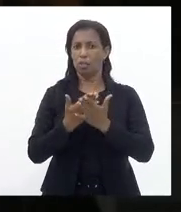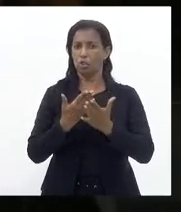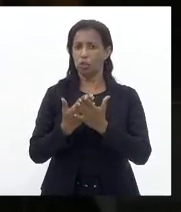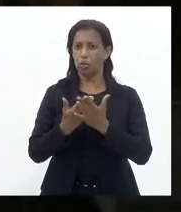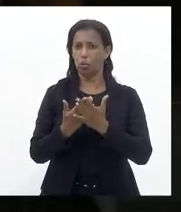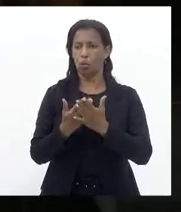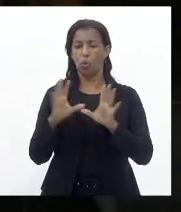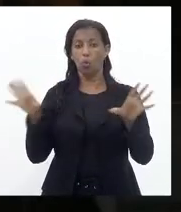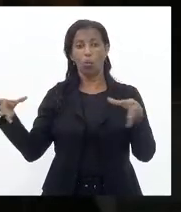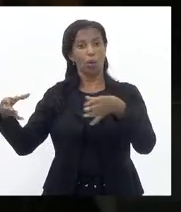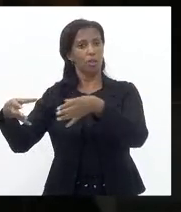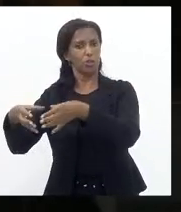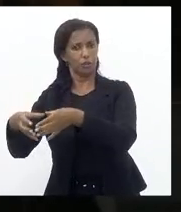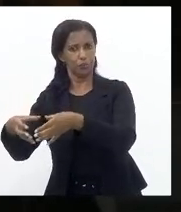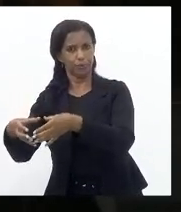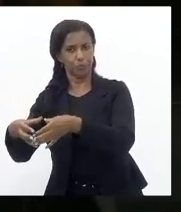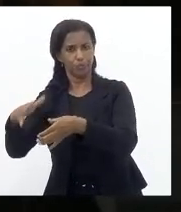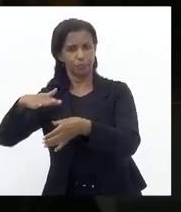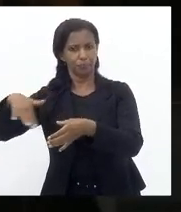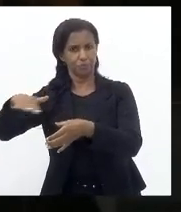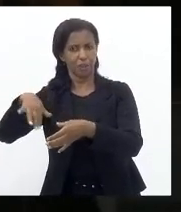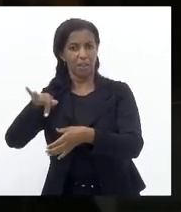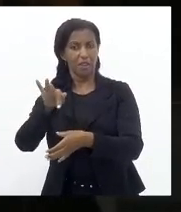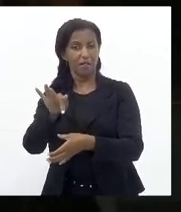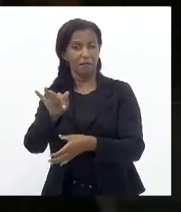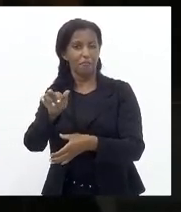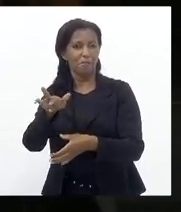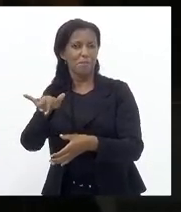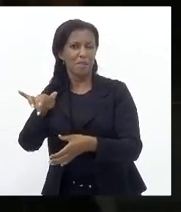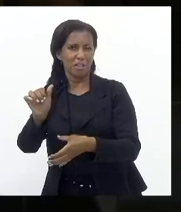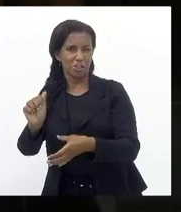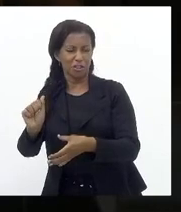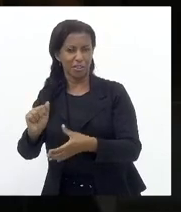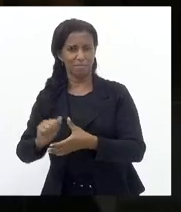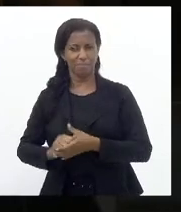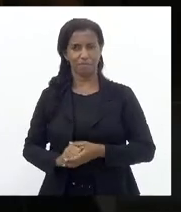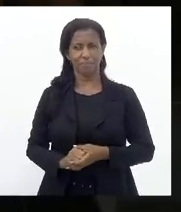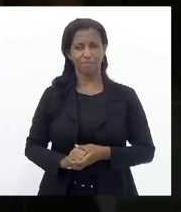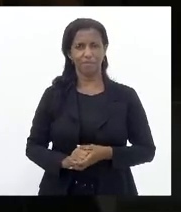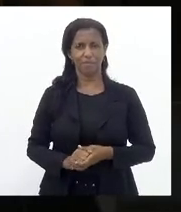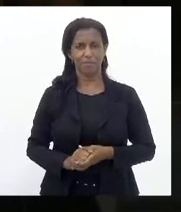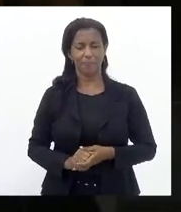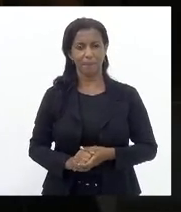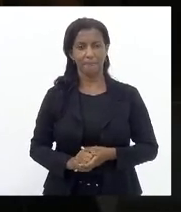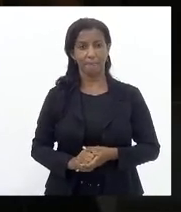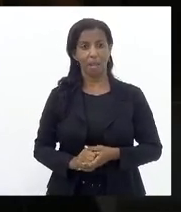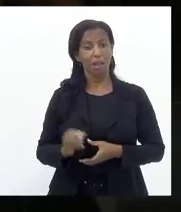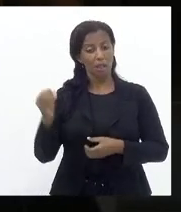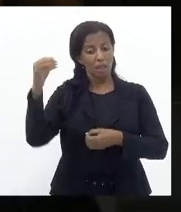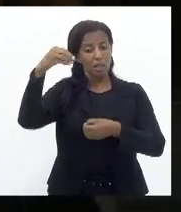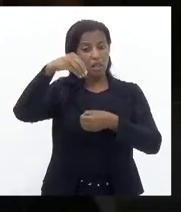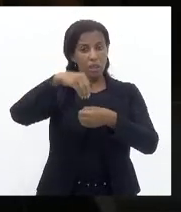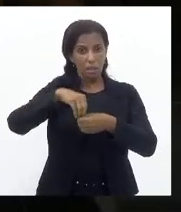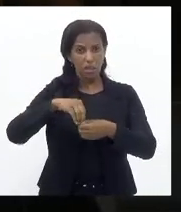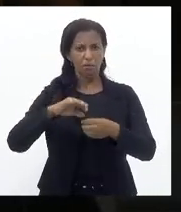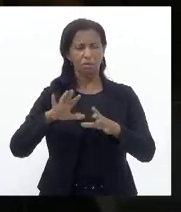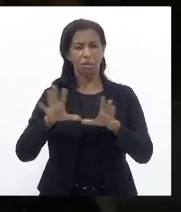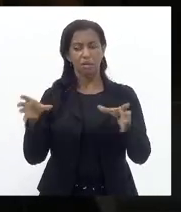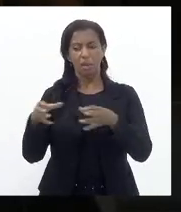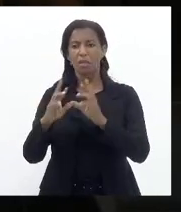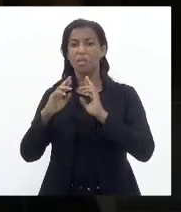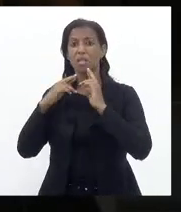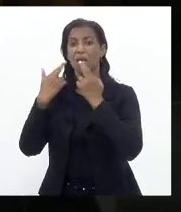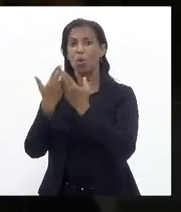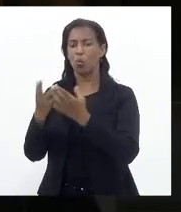chamado Coletivo Feminista Que Nas dependências Do colégio Se reúne